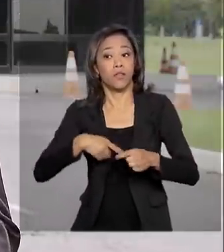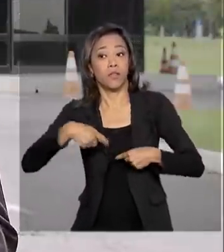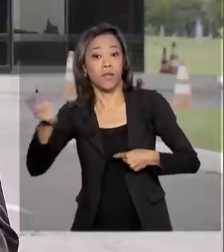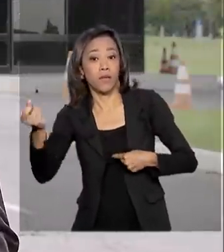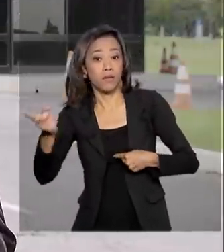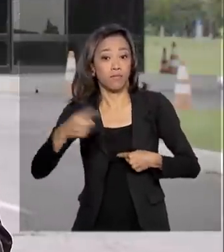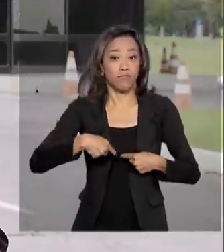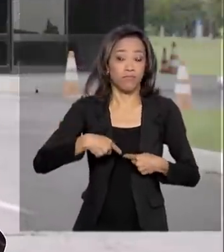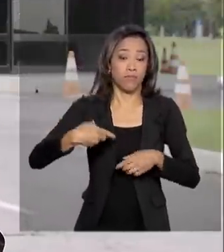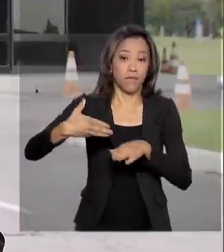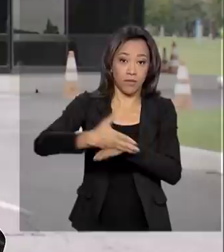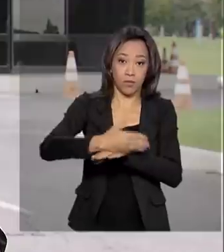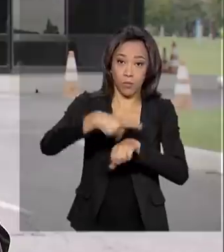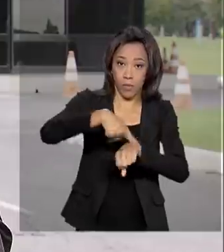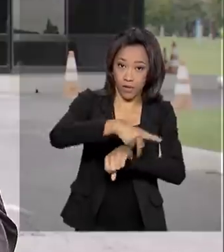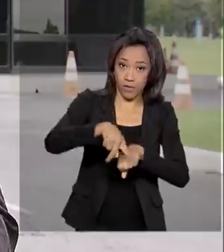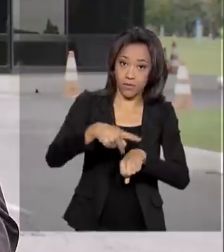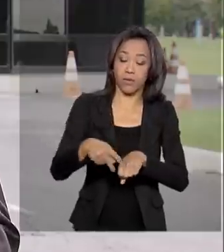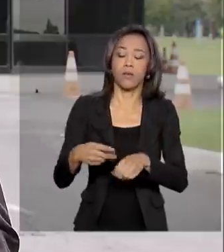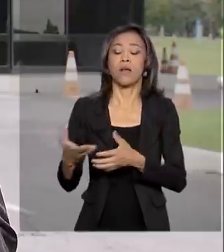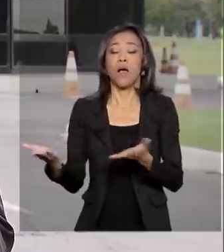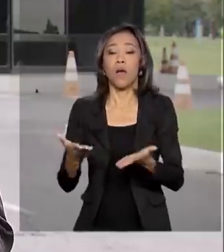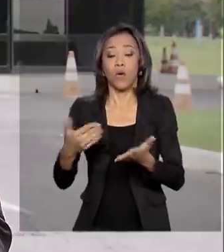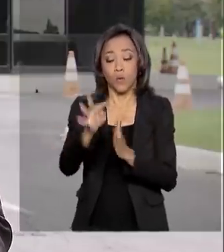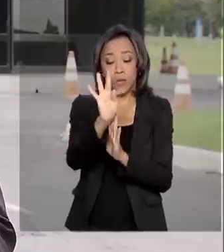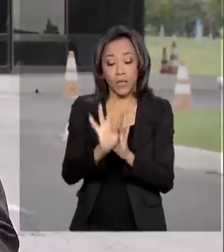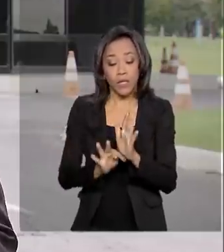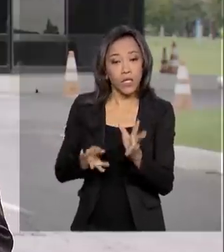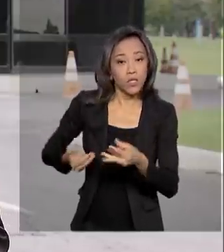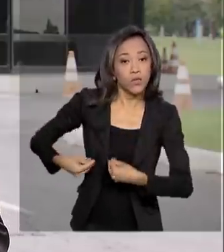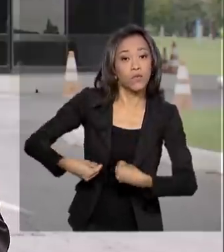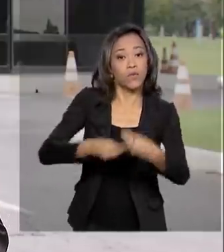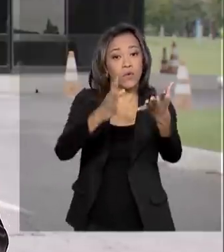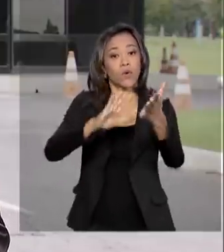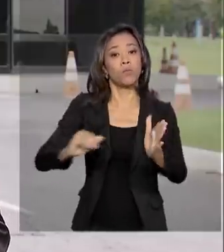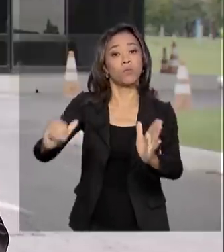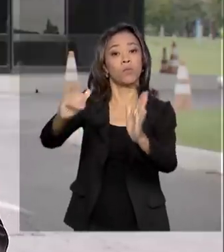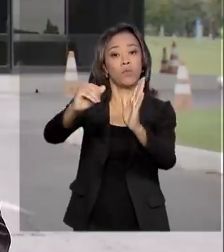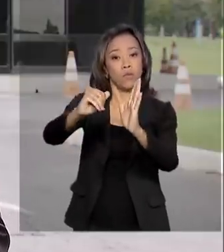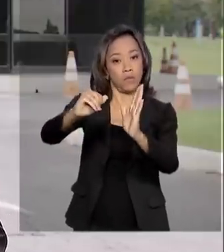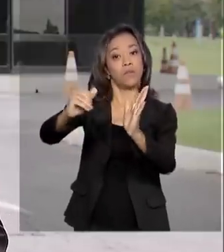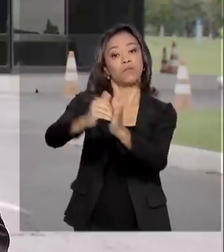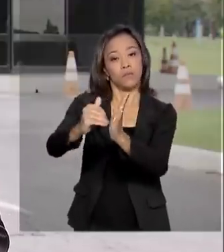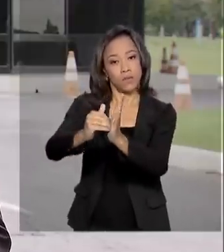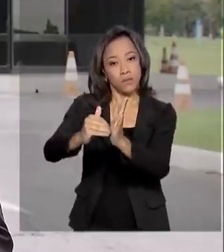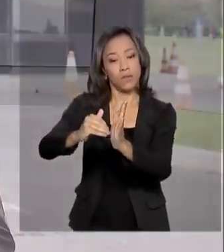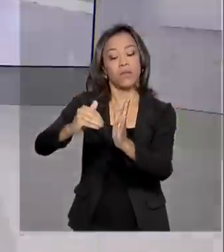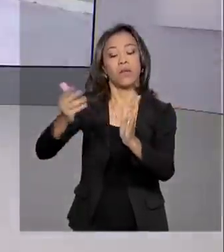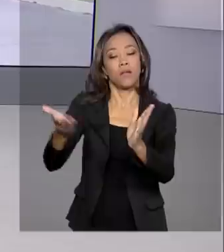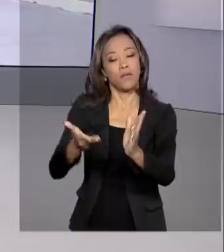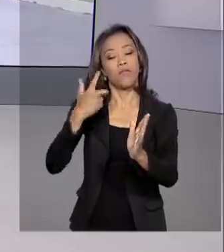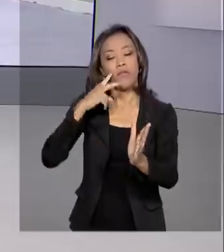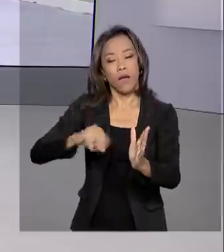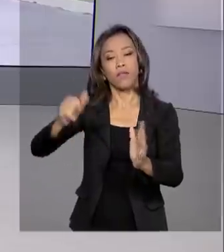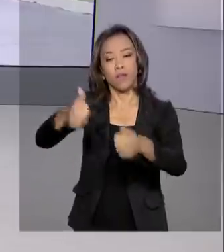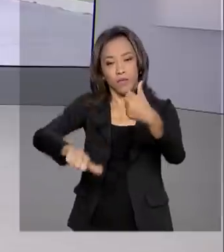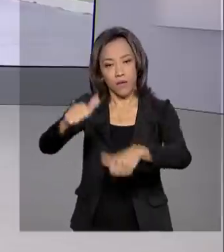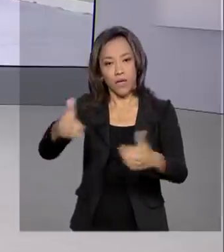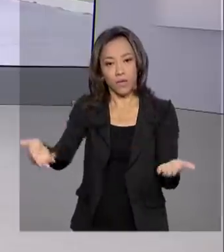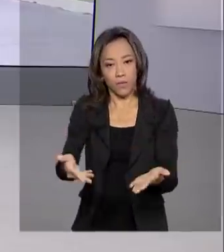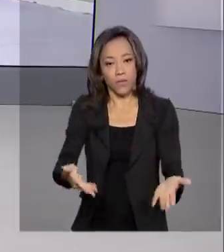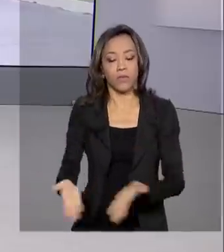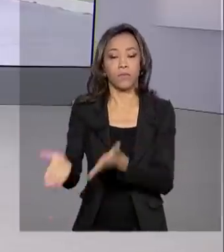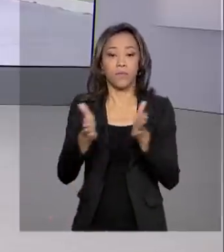emergência. O texto segue agora, seguiu para o Senado, que deve apreciar essa matéria ainda hoje. Renata. Obrigada, Glauco, pelas suas